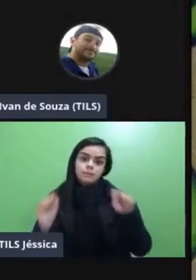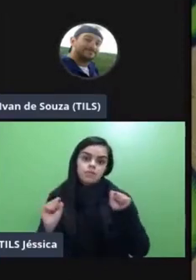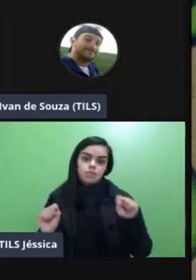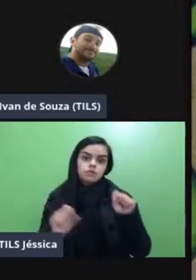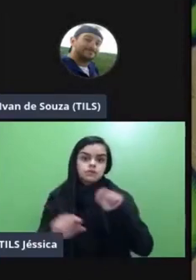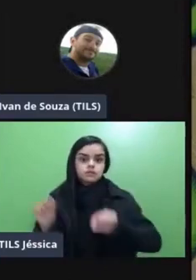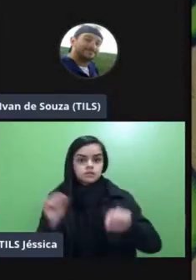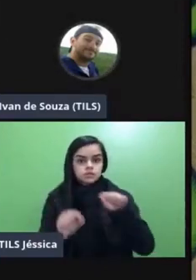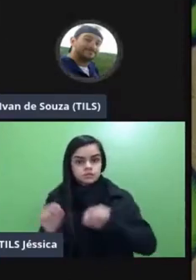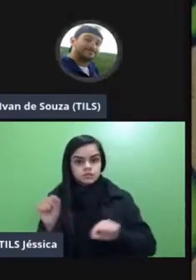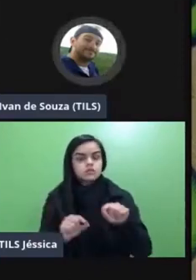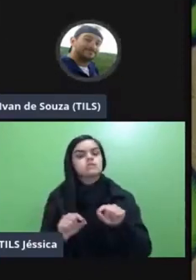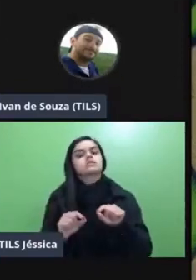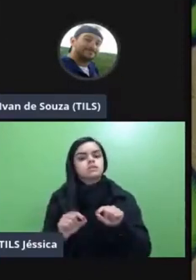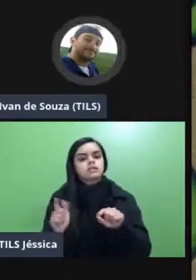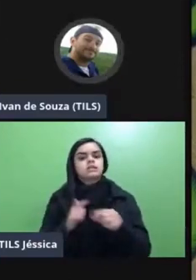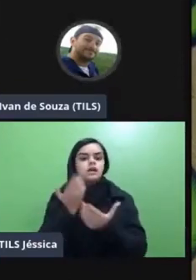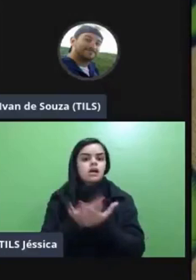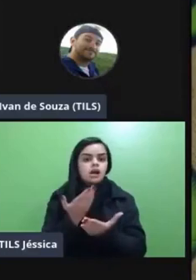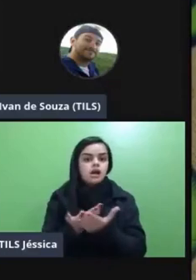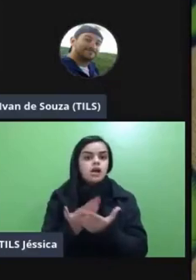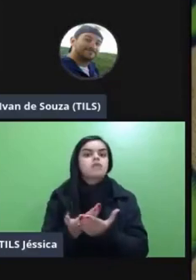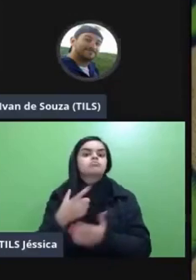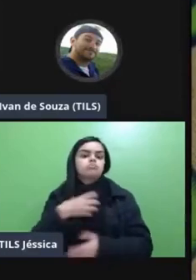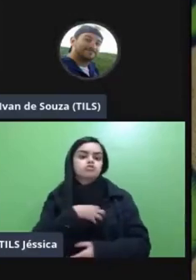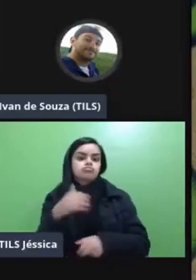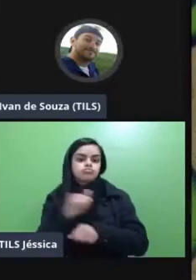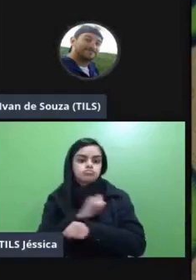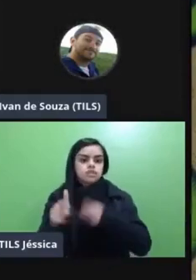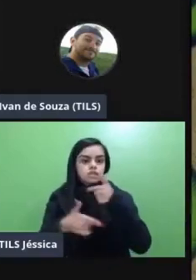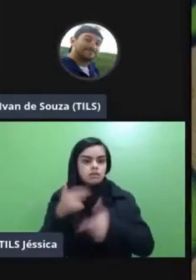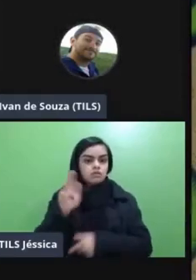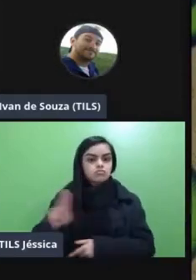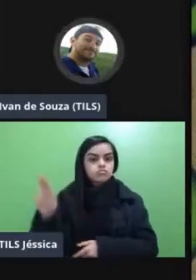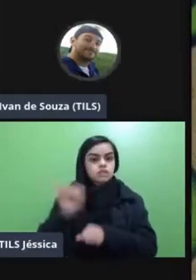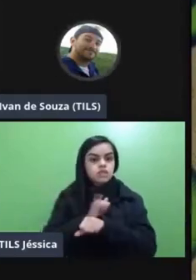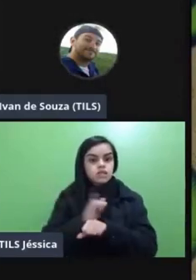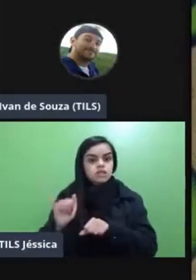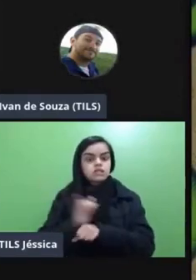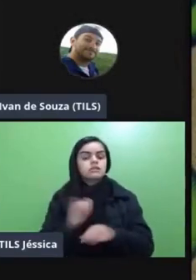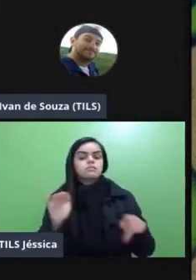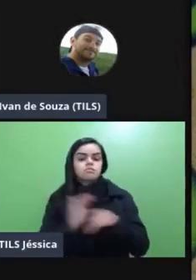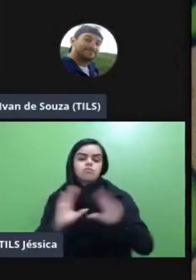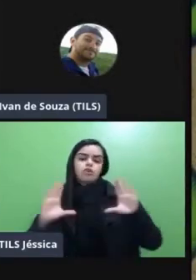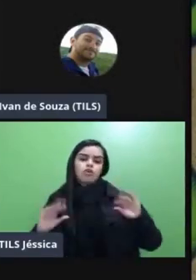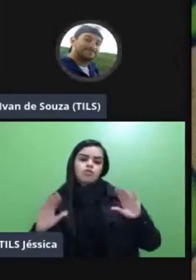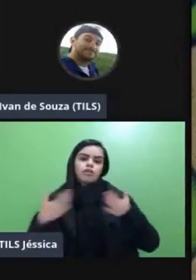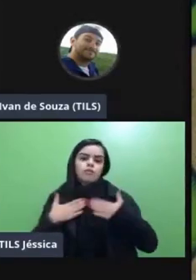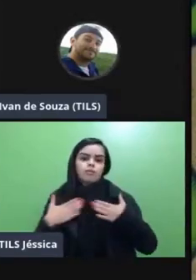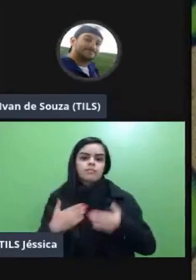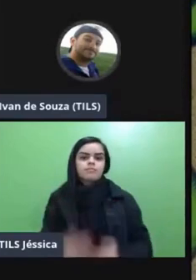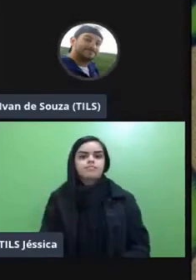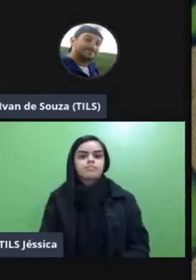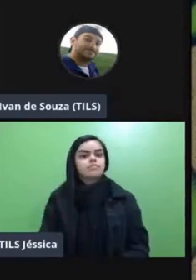mexer com essa aula né colocar o meu jeitinho de trabalhar e usar a estratégia que mais confortável para mim enquanto professor e aí